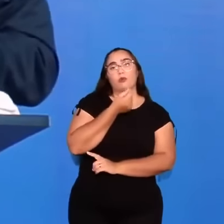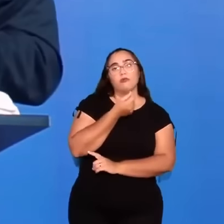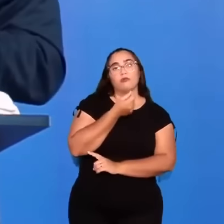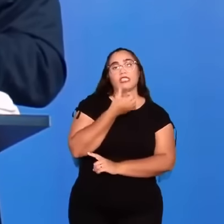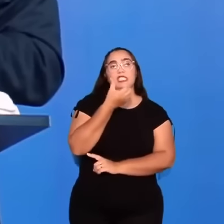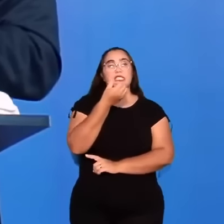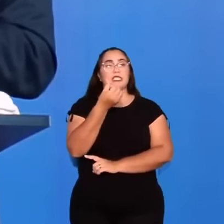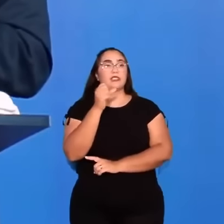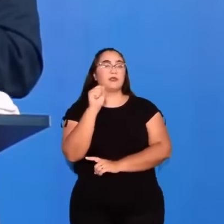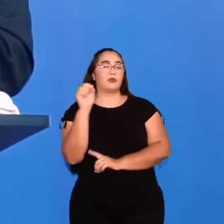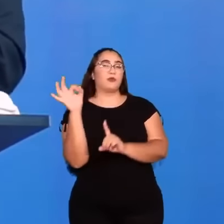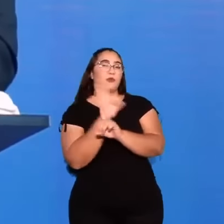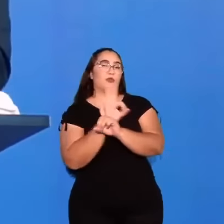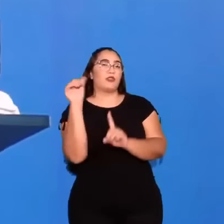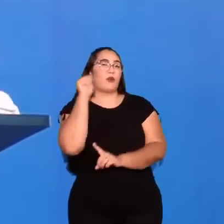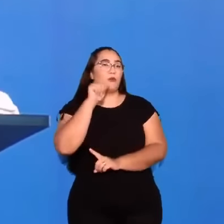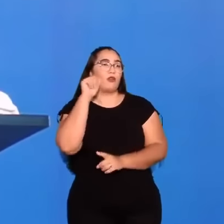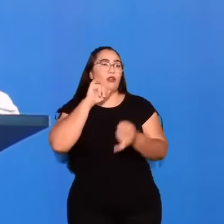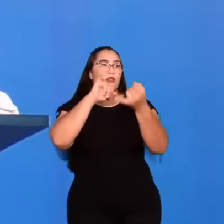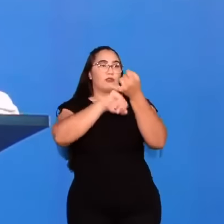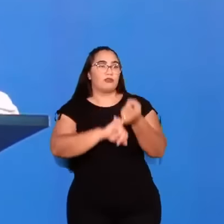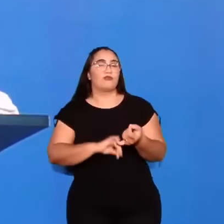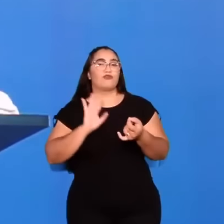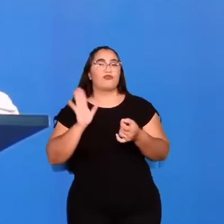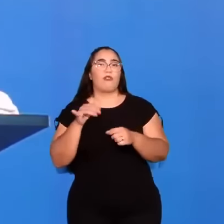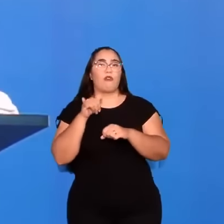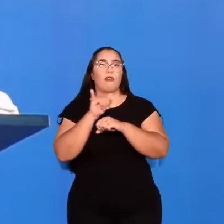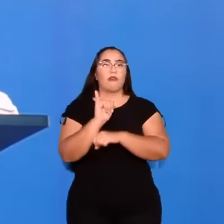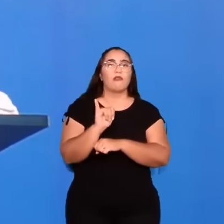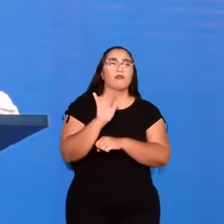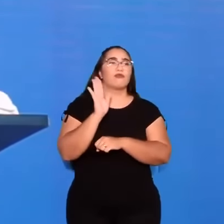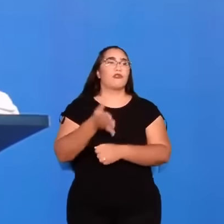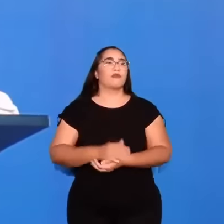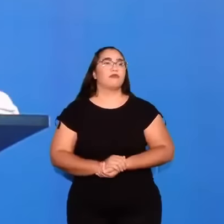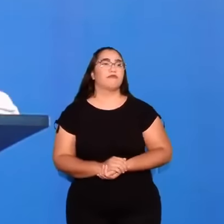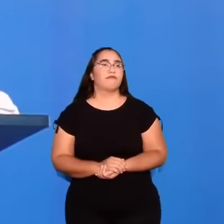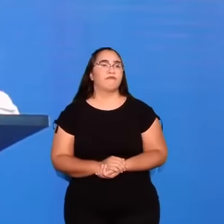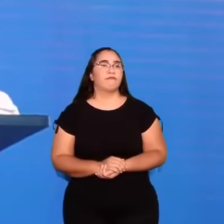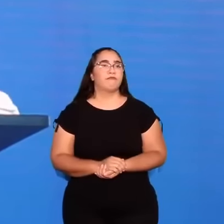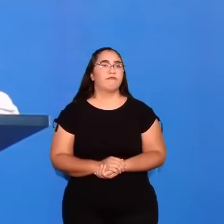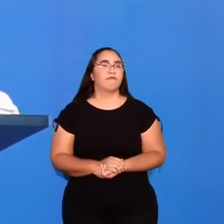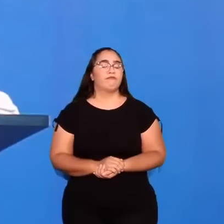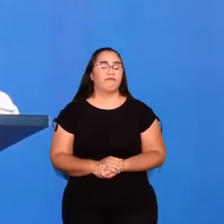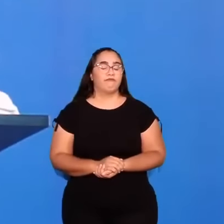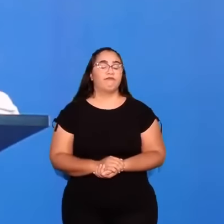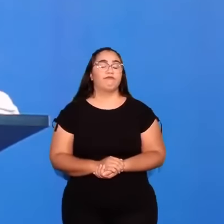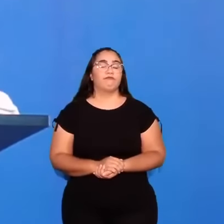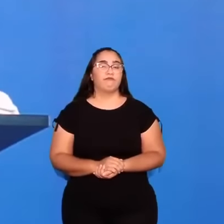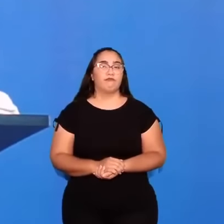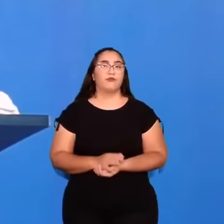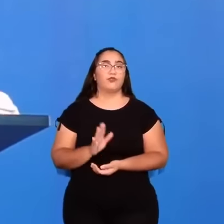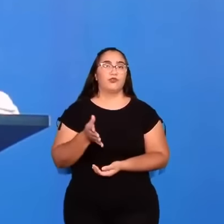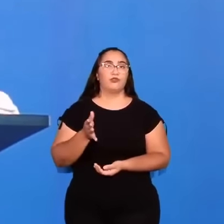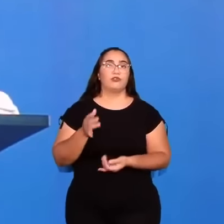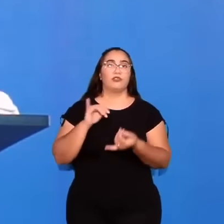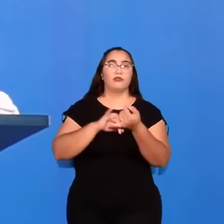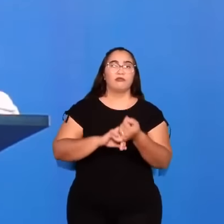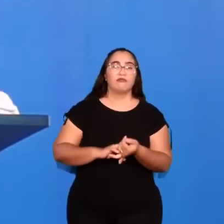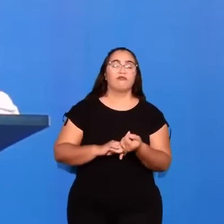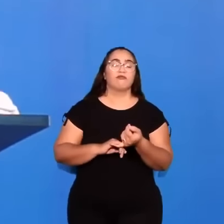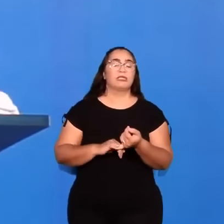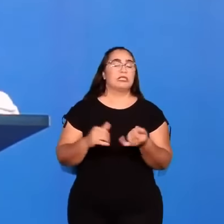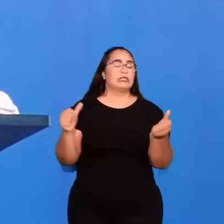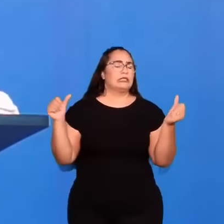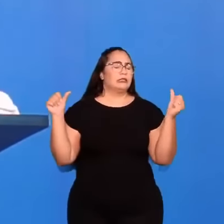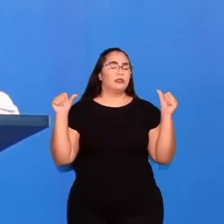68% das mulheres já foram infiéis aos seus cônjuges. Seus cônjuges já cometeram adultério, isso é um colapso.